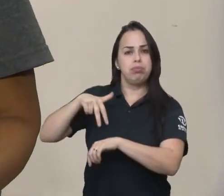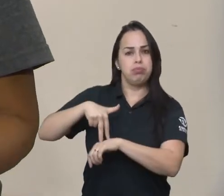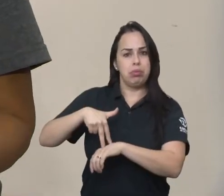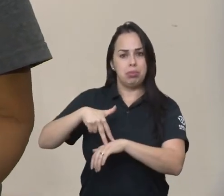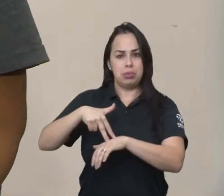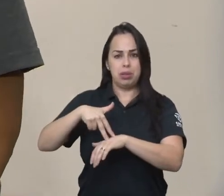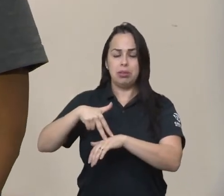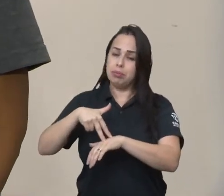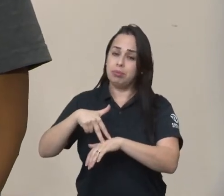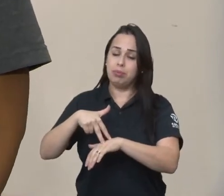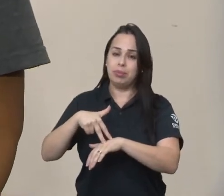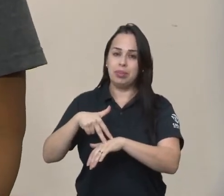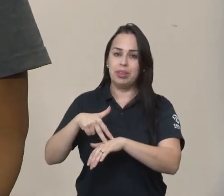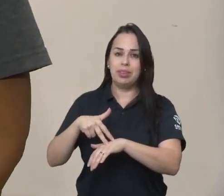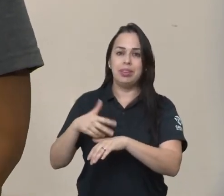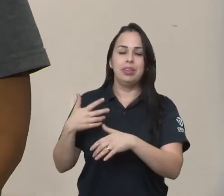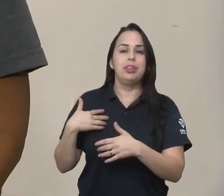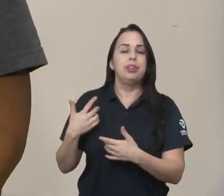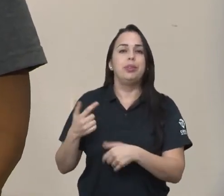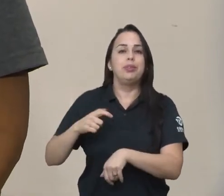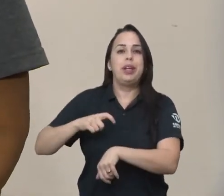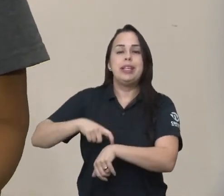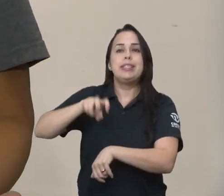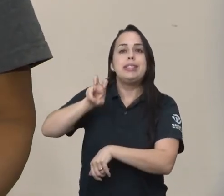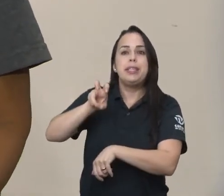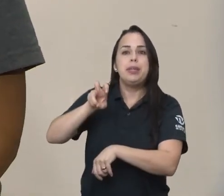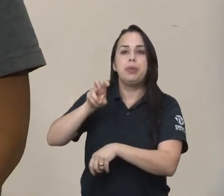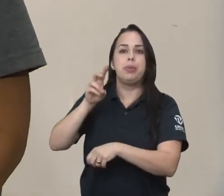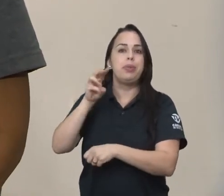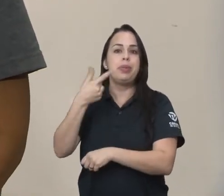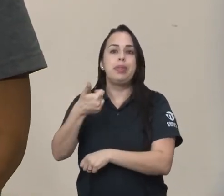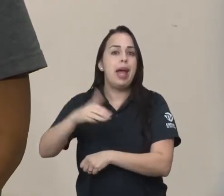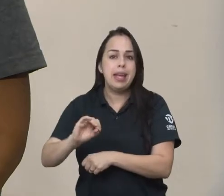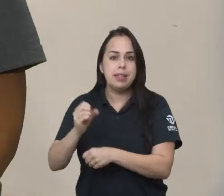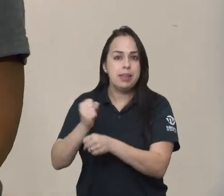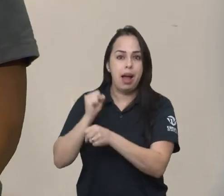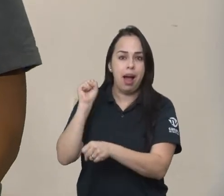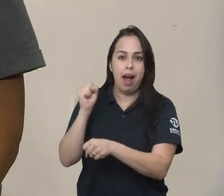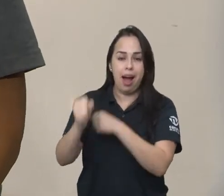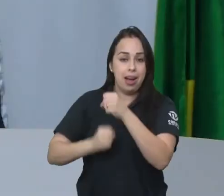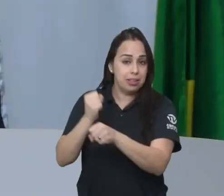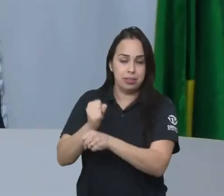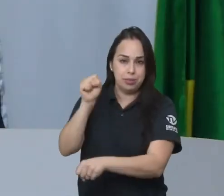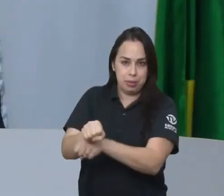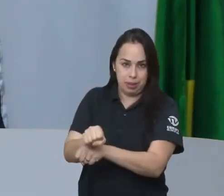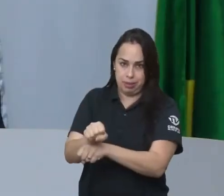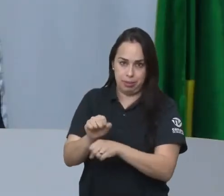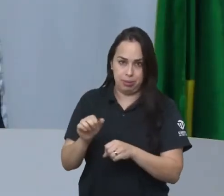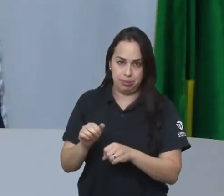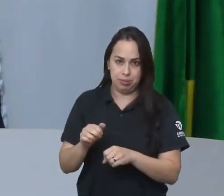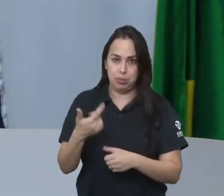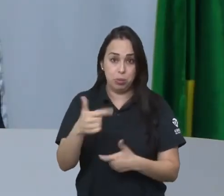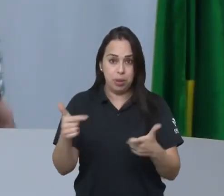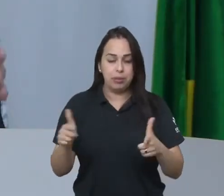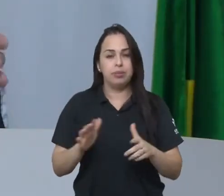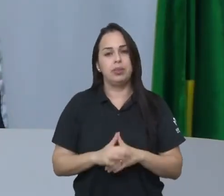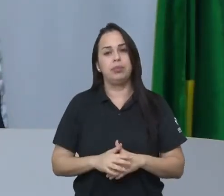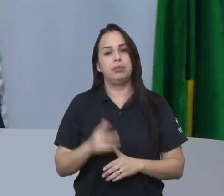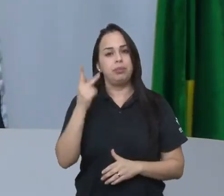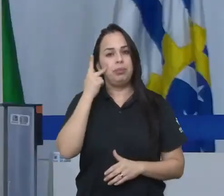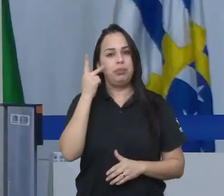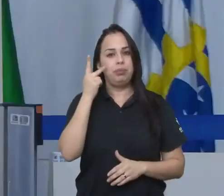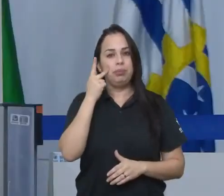pessoa, como cidadão, ele não tem esses cinco, dez anos para esperar, ele quer para hoje. O vereador Rafael Pascucci